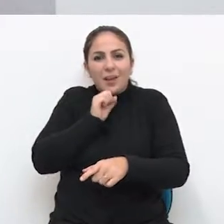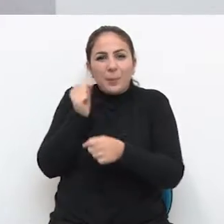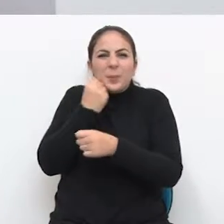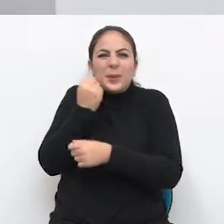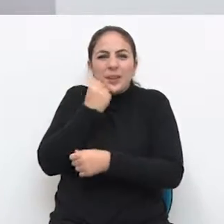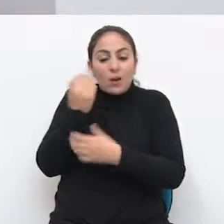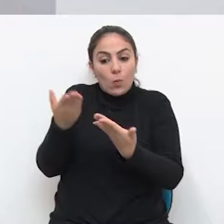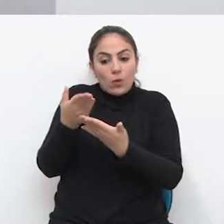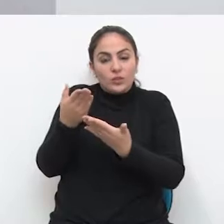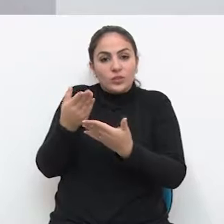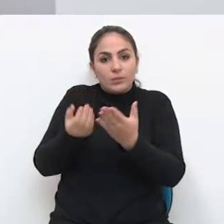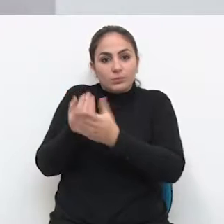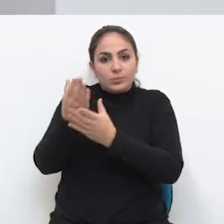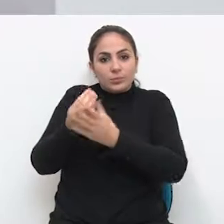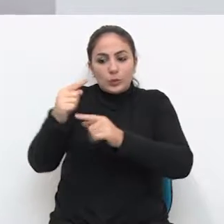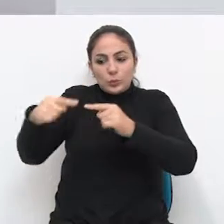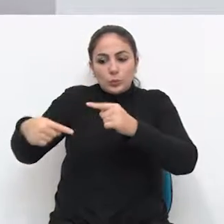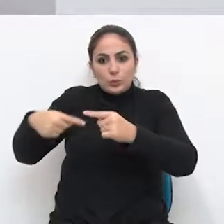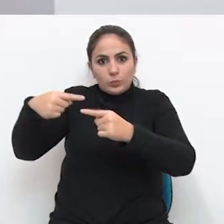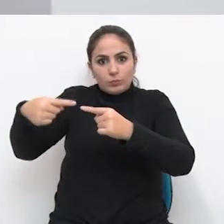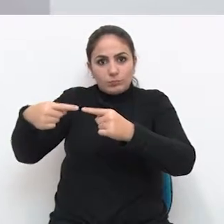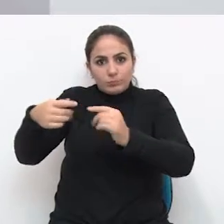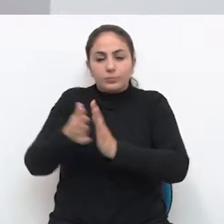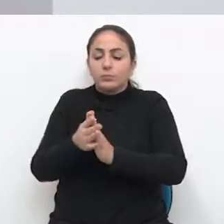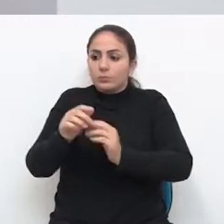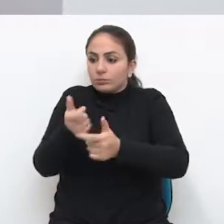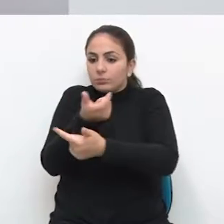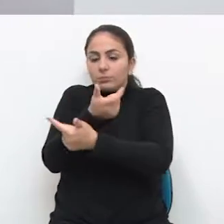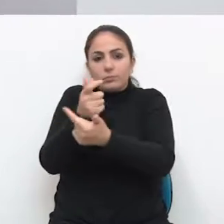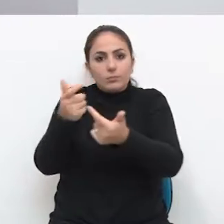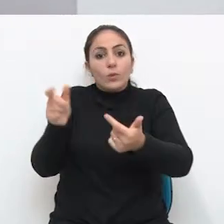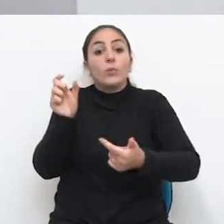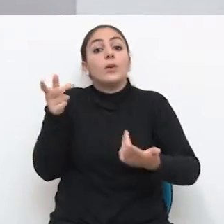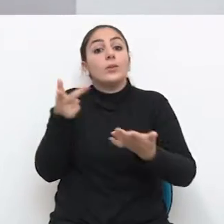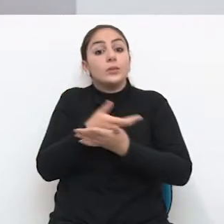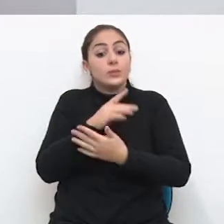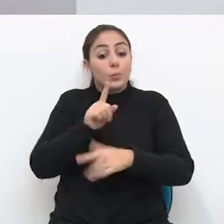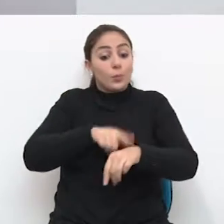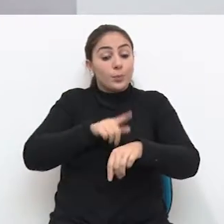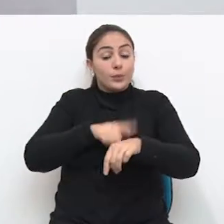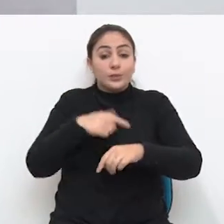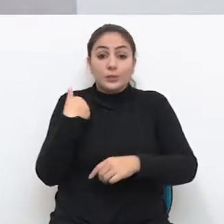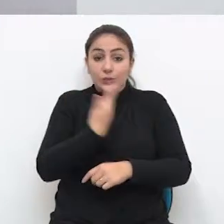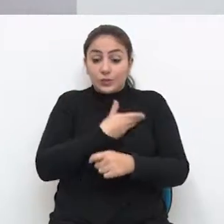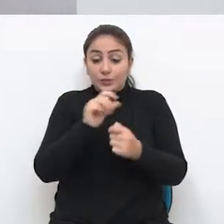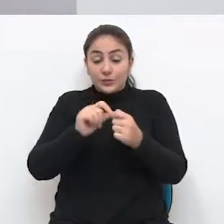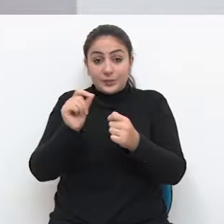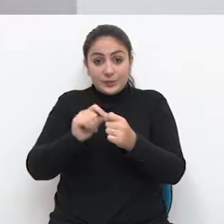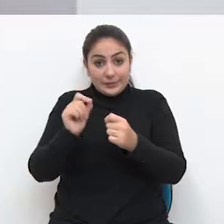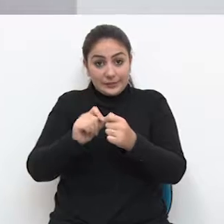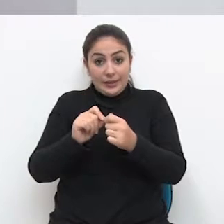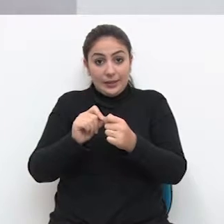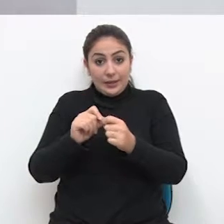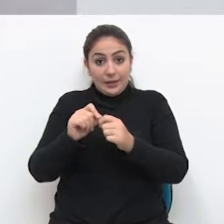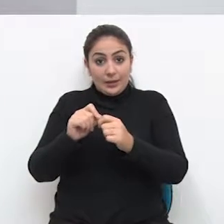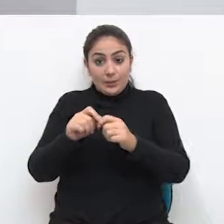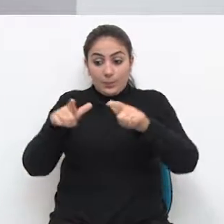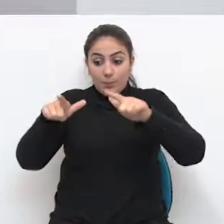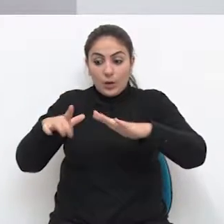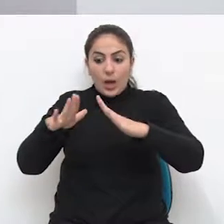onde é a fábrica de tubos hoje da prefeitura. E é um terreno grande. Então, o que acontece? No momento que a gente fizer o nosso empreendimento, fazer